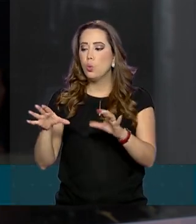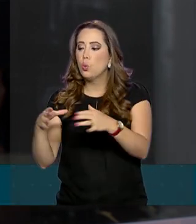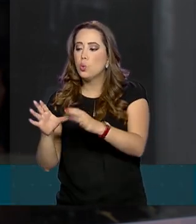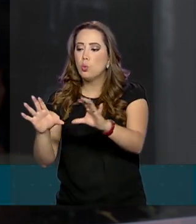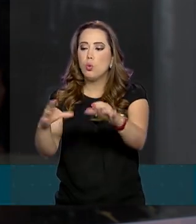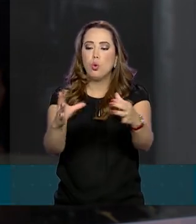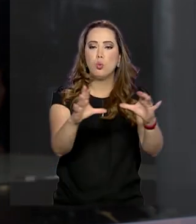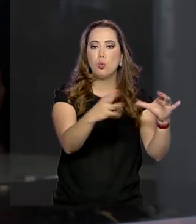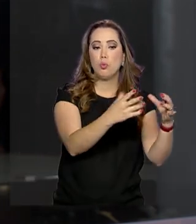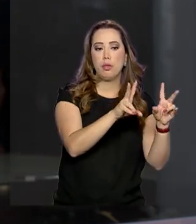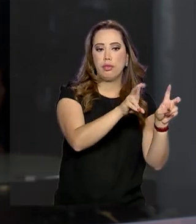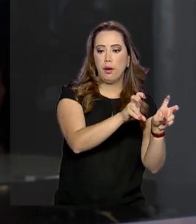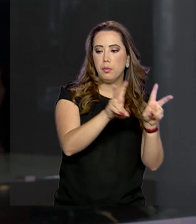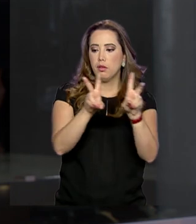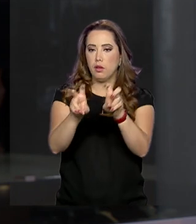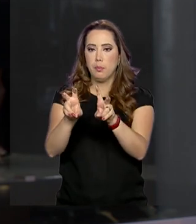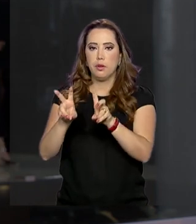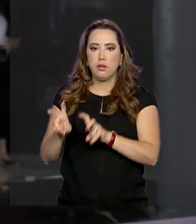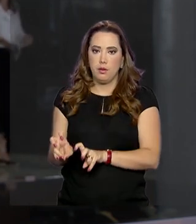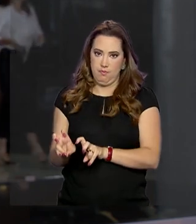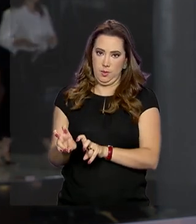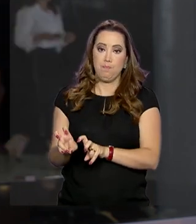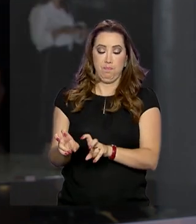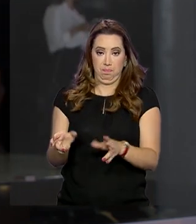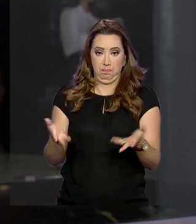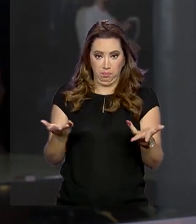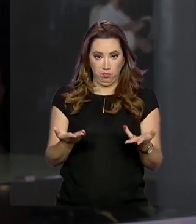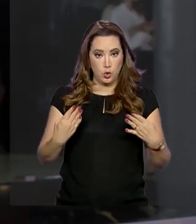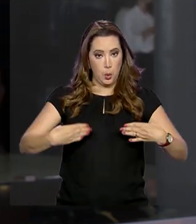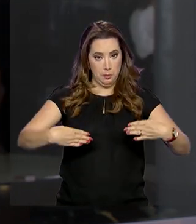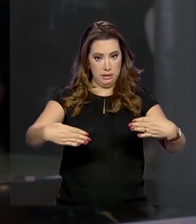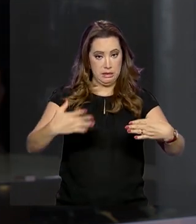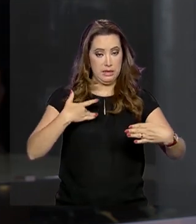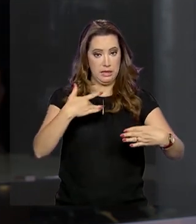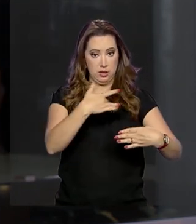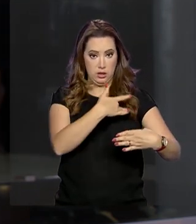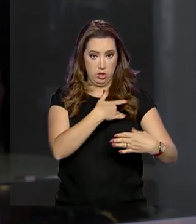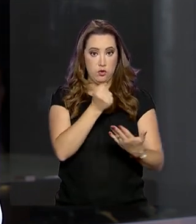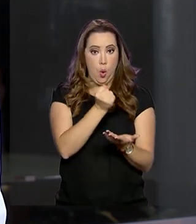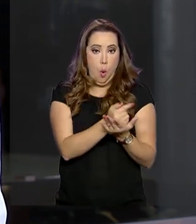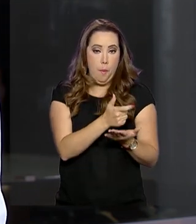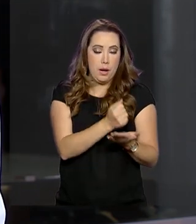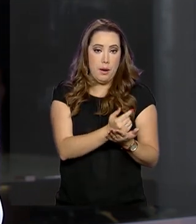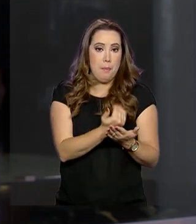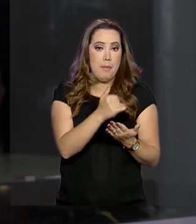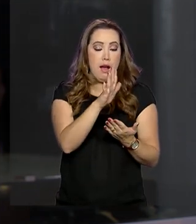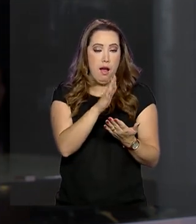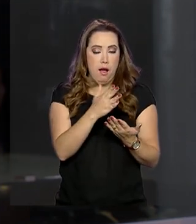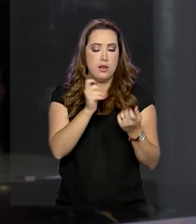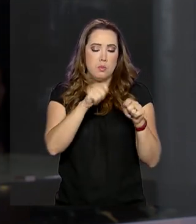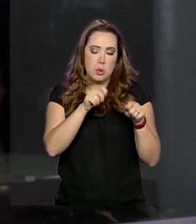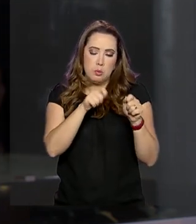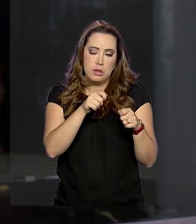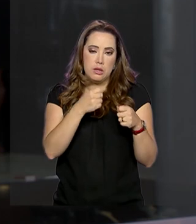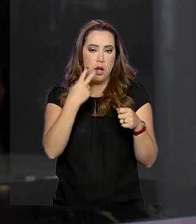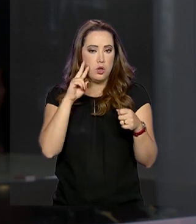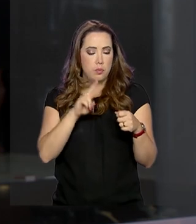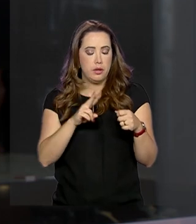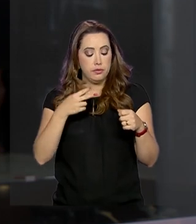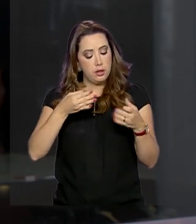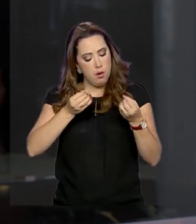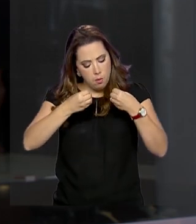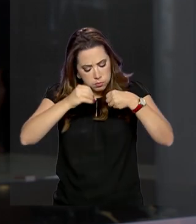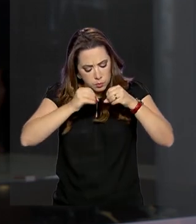tema. O Ministério da Saúde vai comprar mais testes, mais kits para fazer o teste da Covid-19 e mais